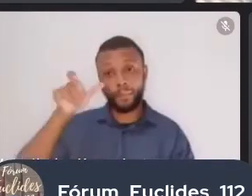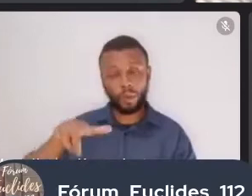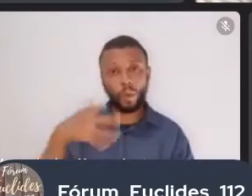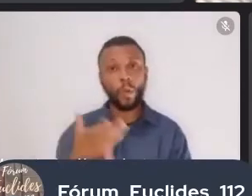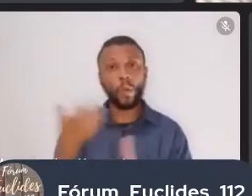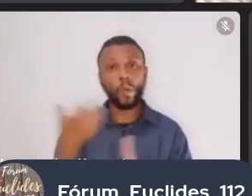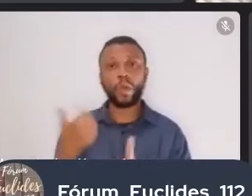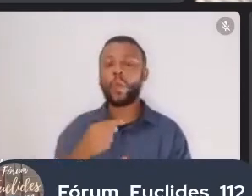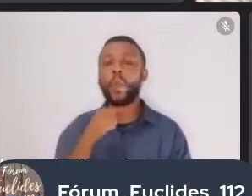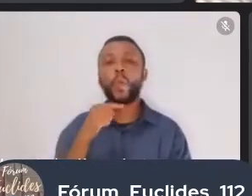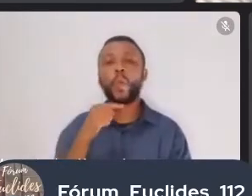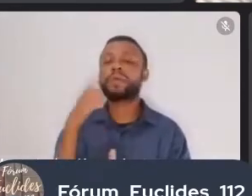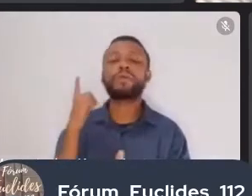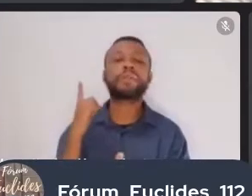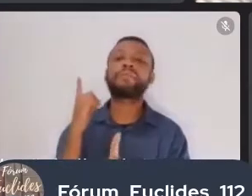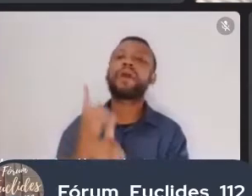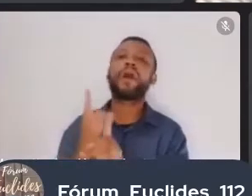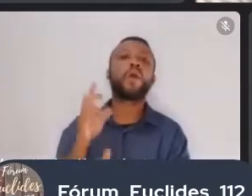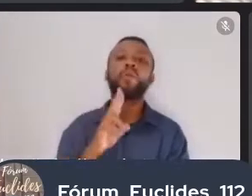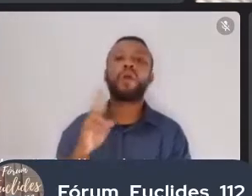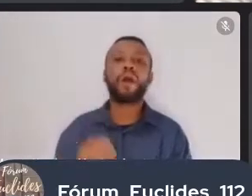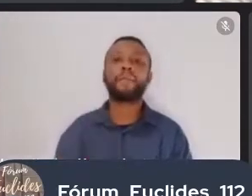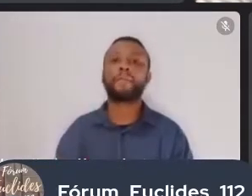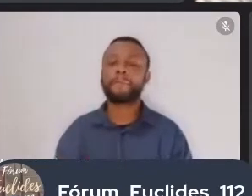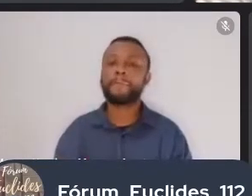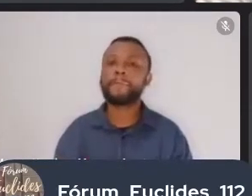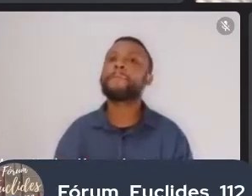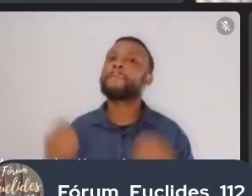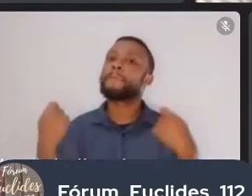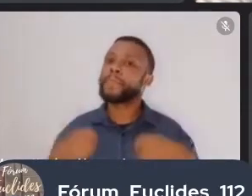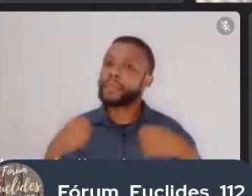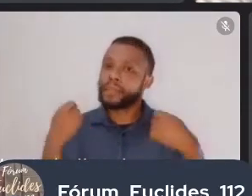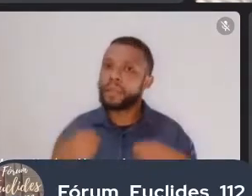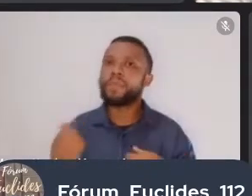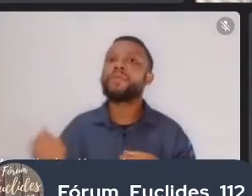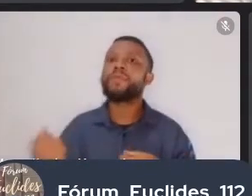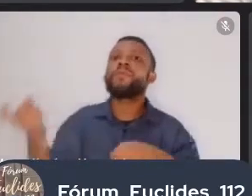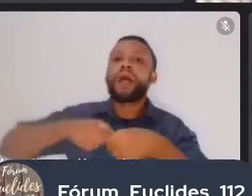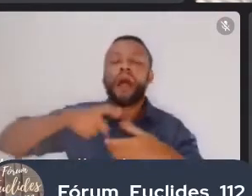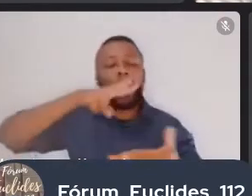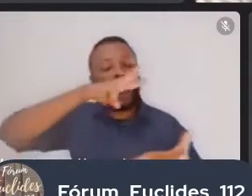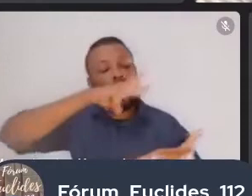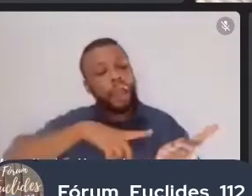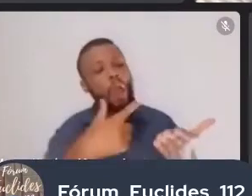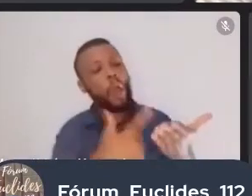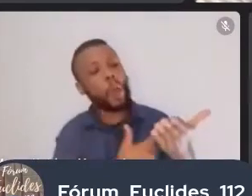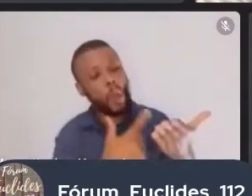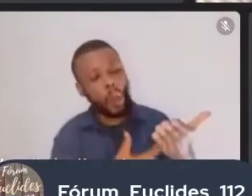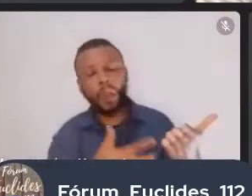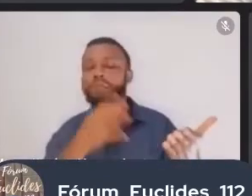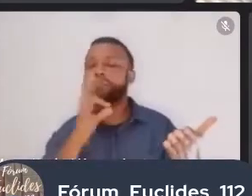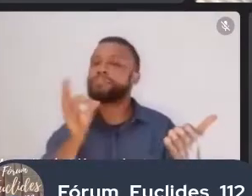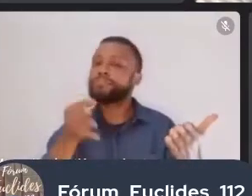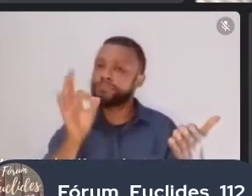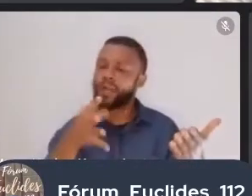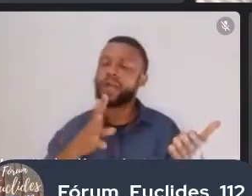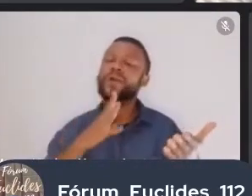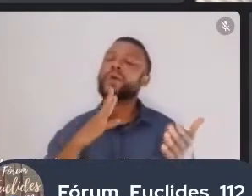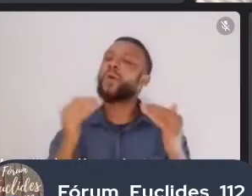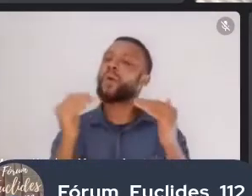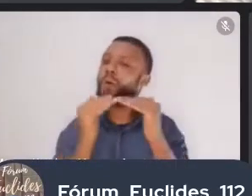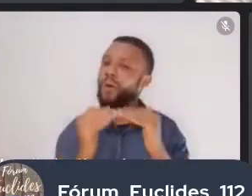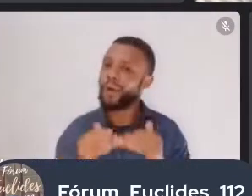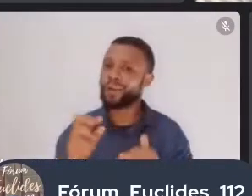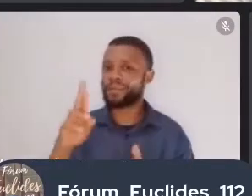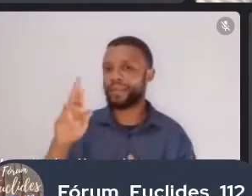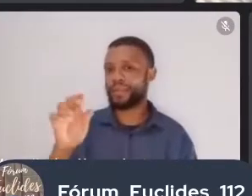nome, mas ela destacou assim. Precisamos retornar aos clássicos. É isso mesmo, Regina Abreu. Enfim, né? Está dando o